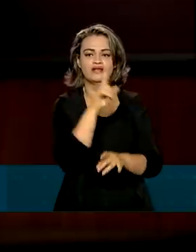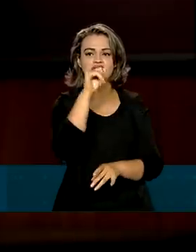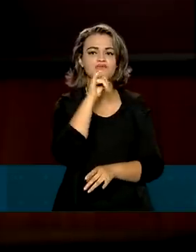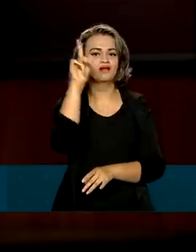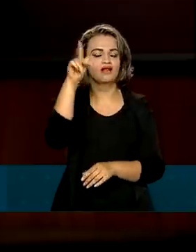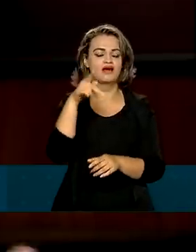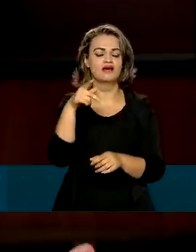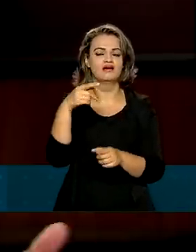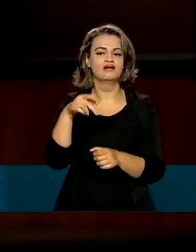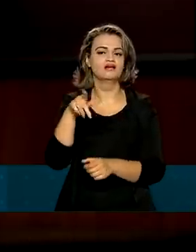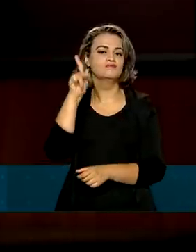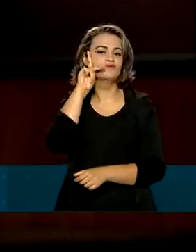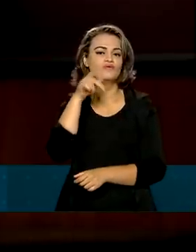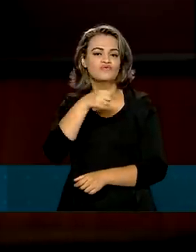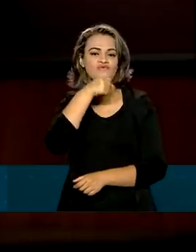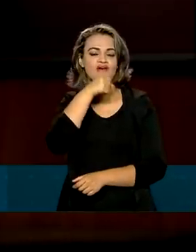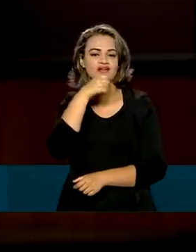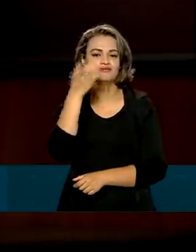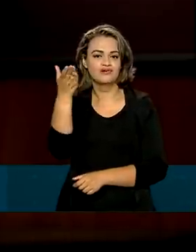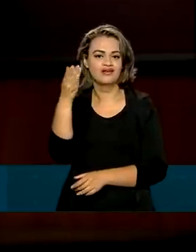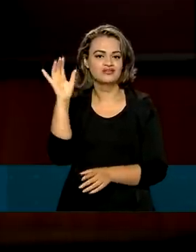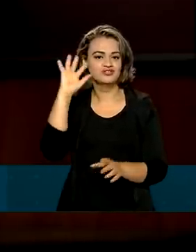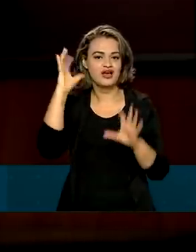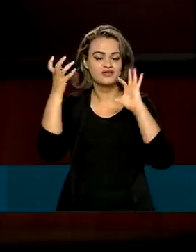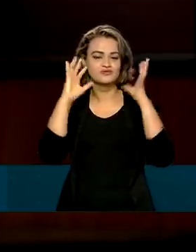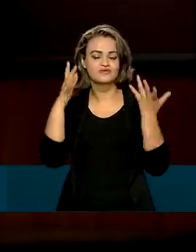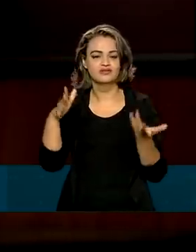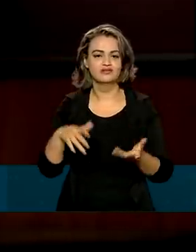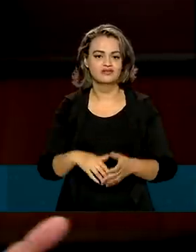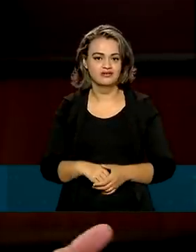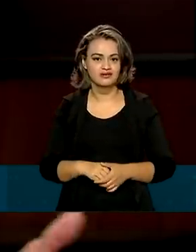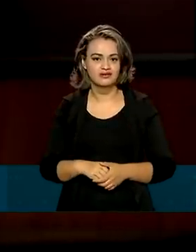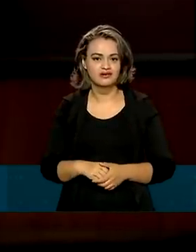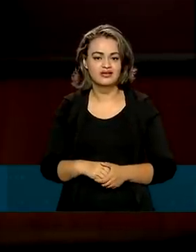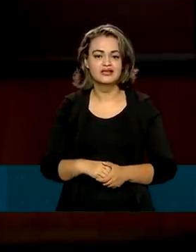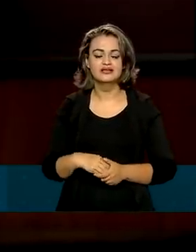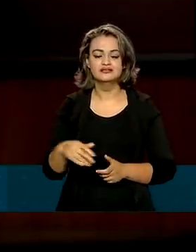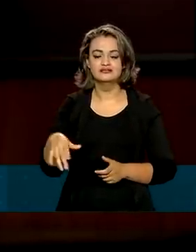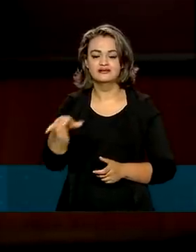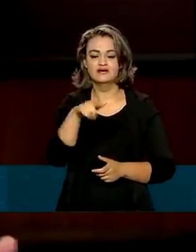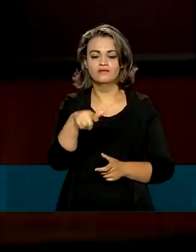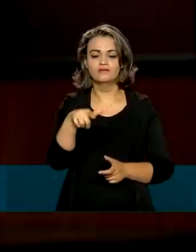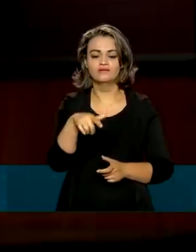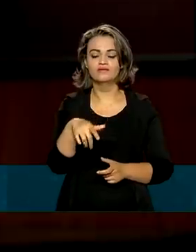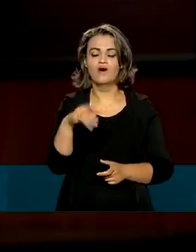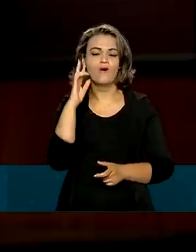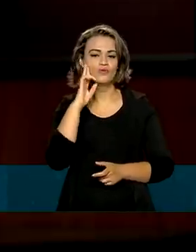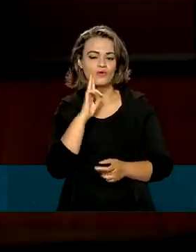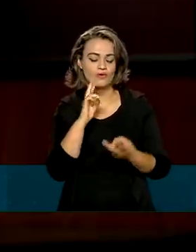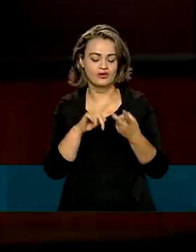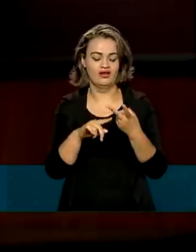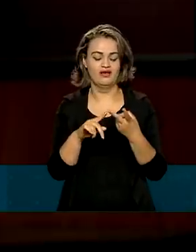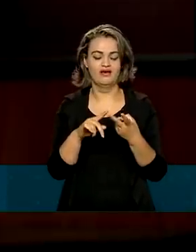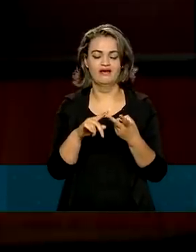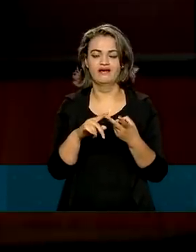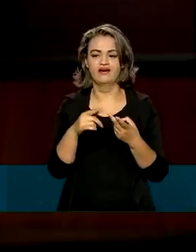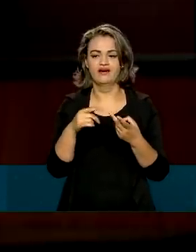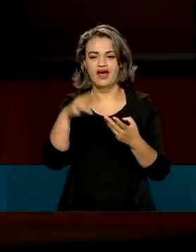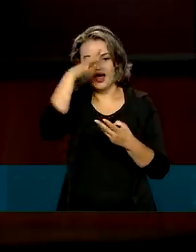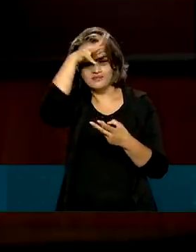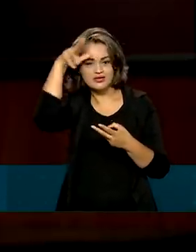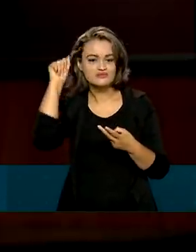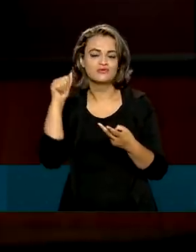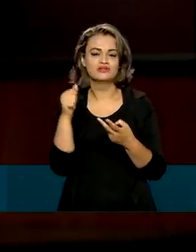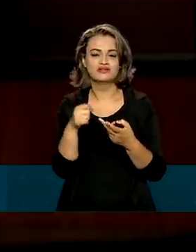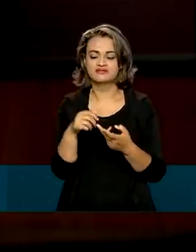Manaus, que é o anseio da população do Amazonas. Então, a bancada do Amazonas, a bancada de Rondônia, com toda a certeza,